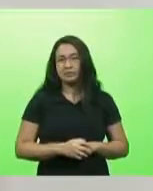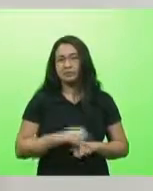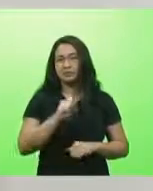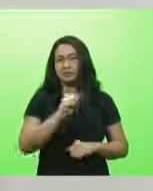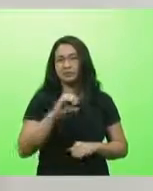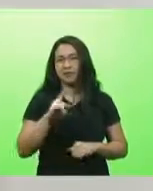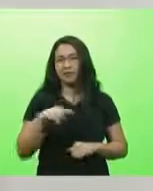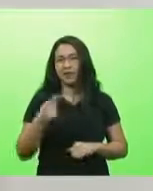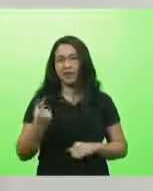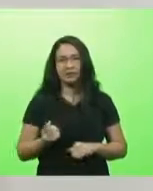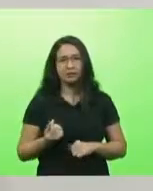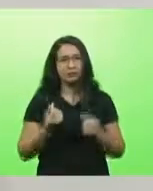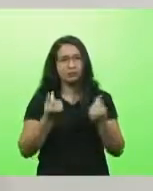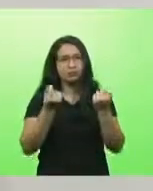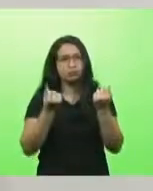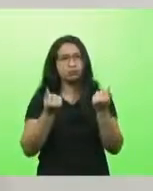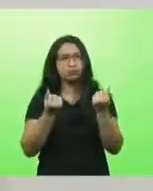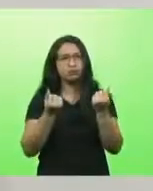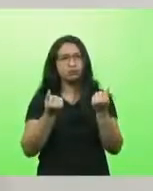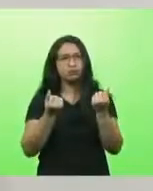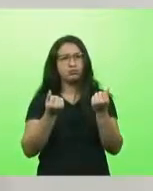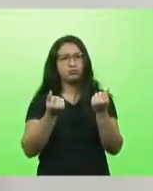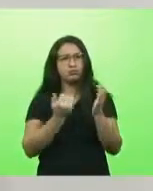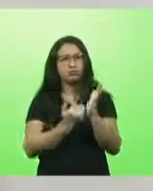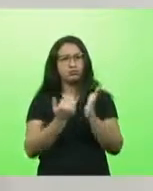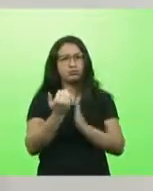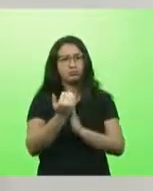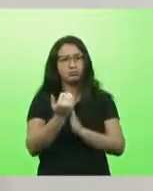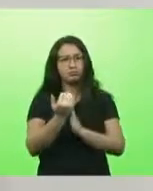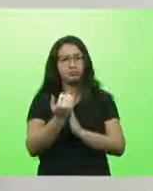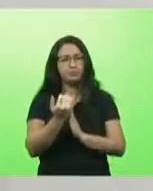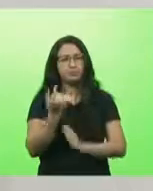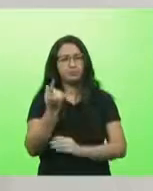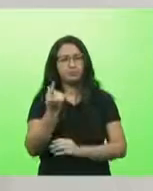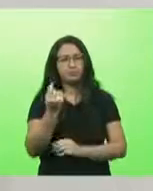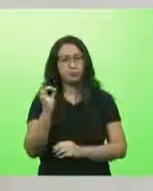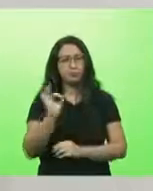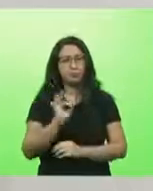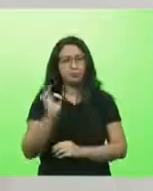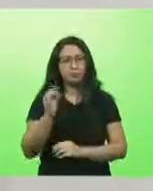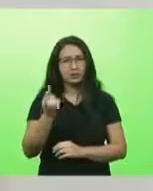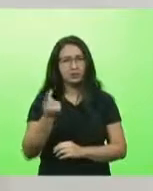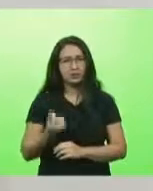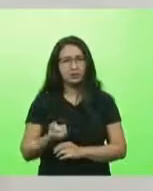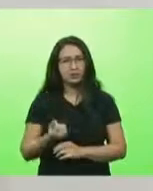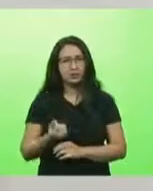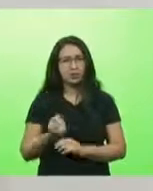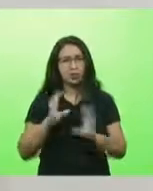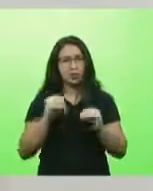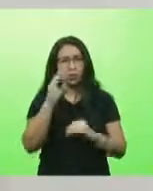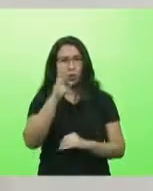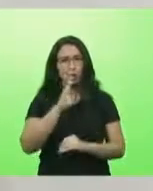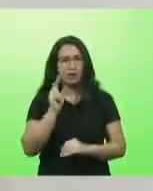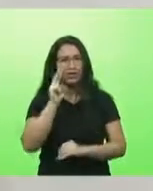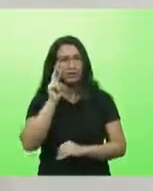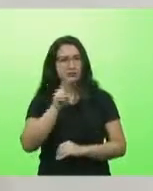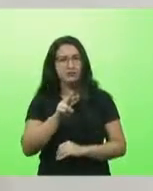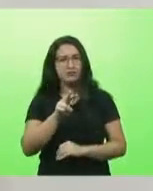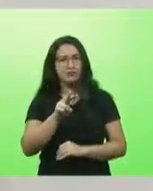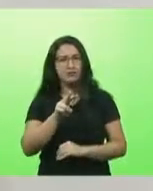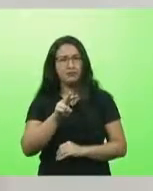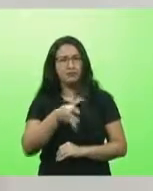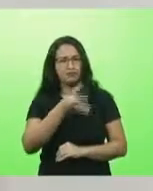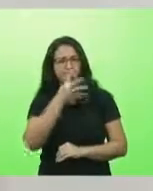Estado com superávit, um Estado que é modelo para o Brasil, um Estado que tem